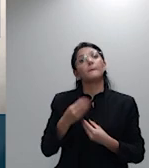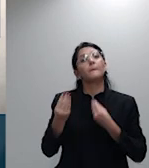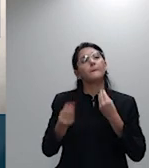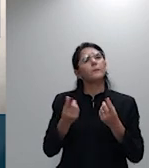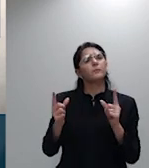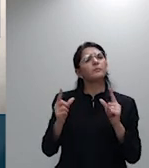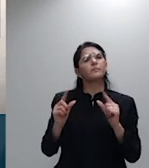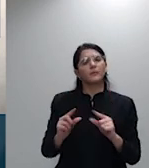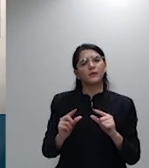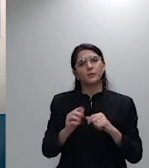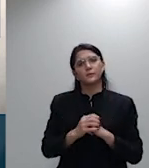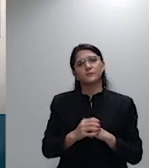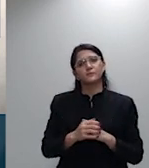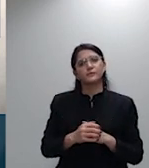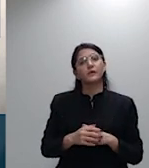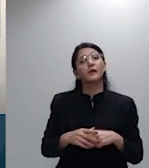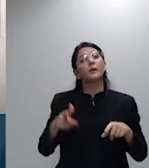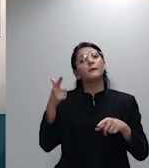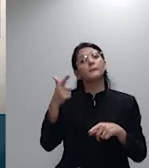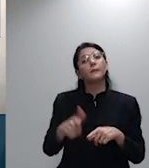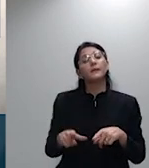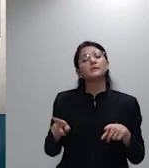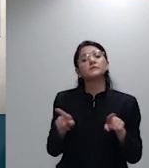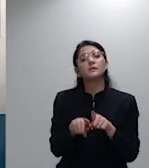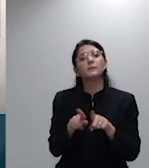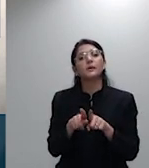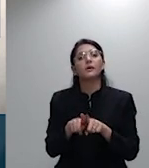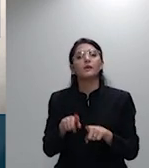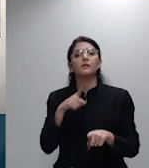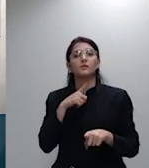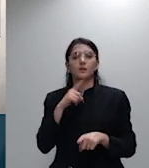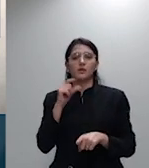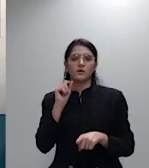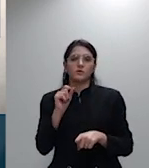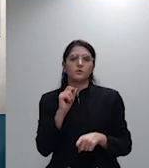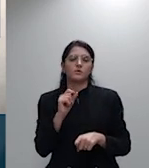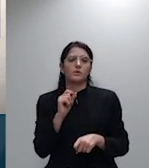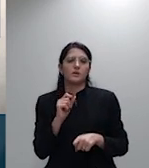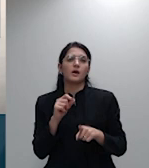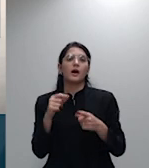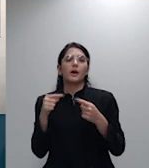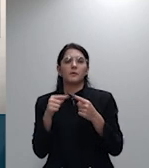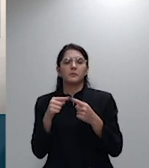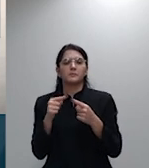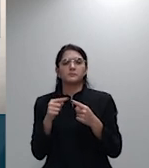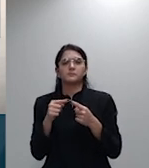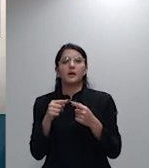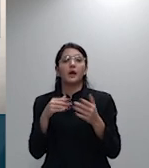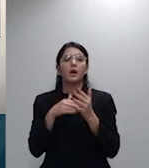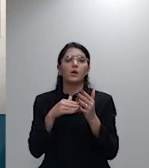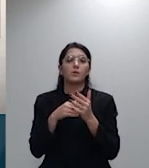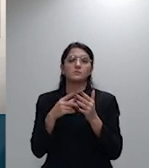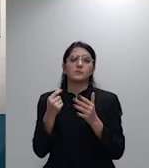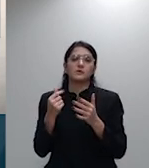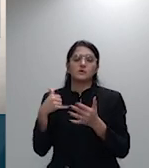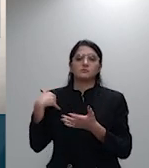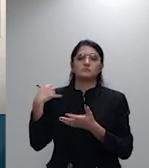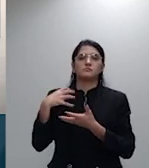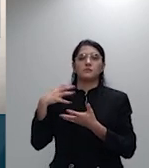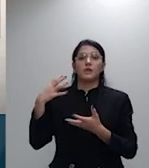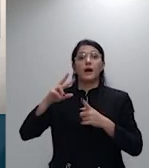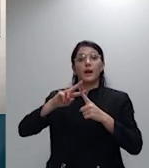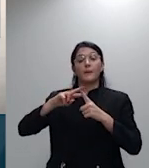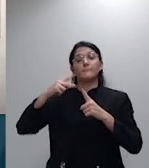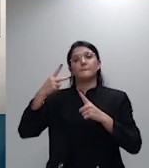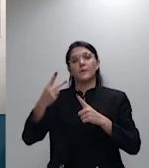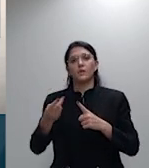da última faixa etária é atuarialmente maior do que o sexto da sinistralidade da primeira faixa como